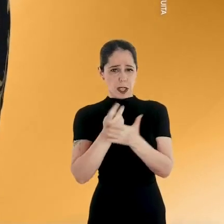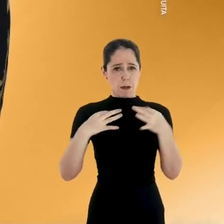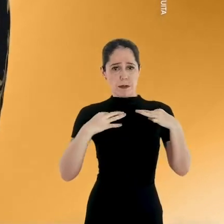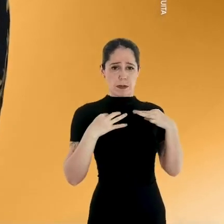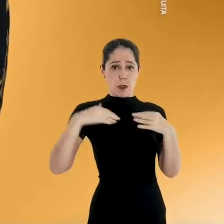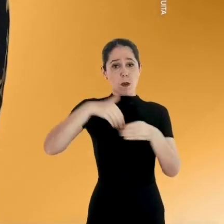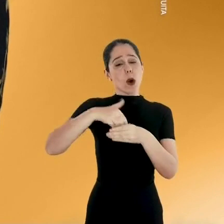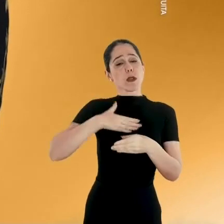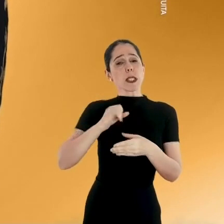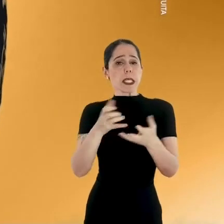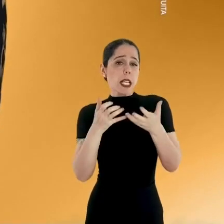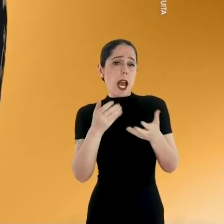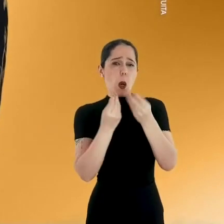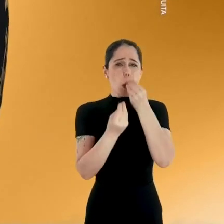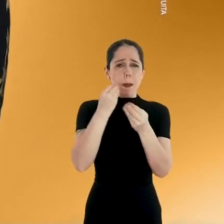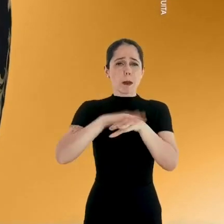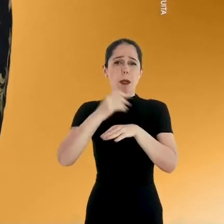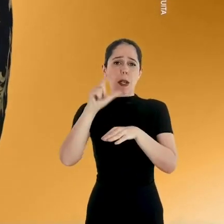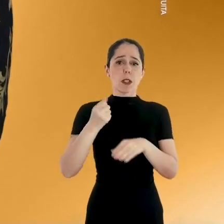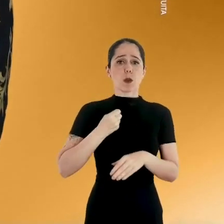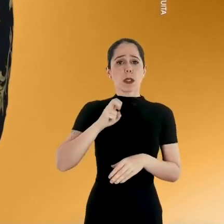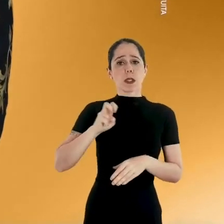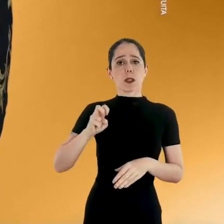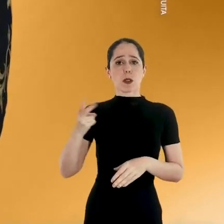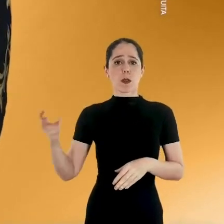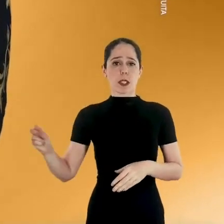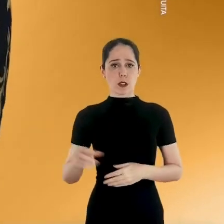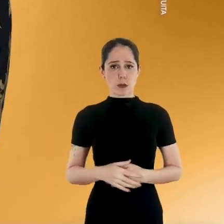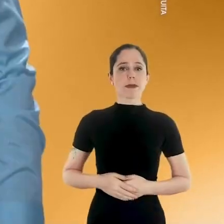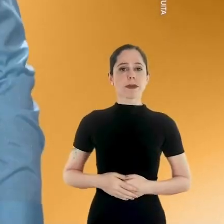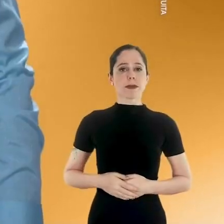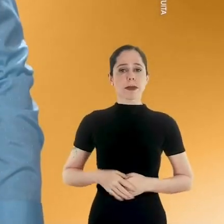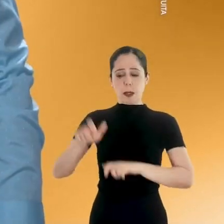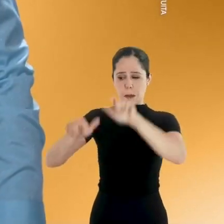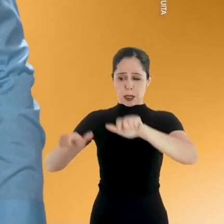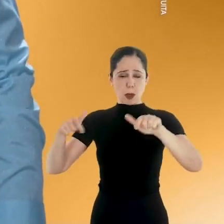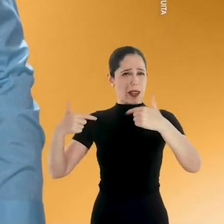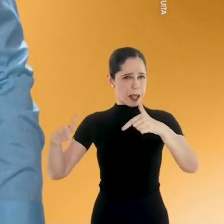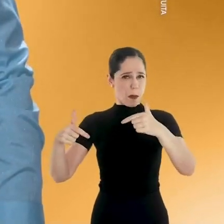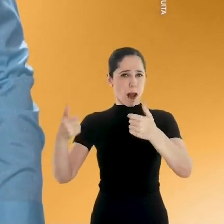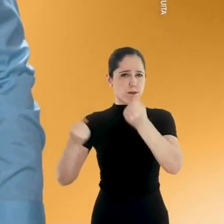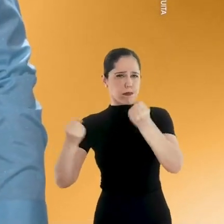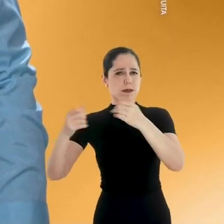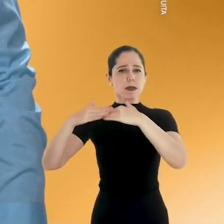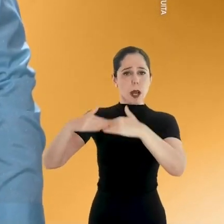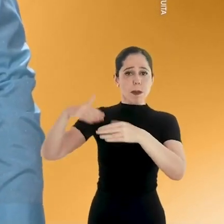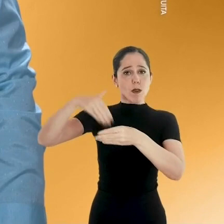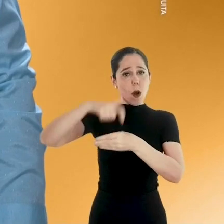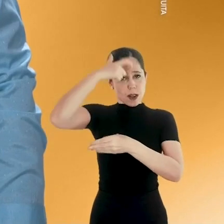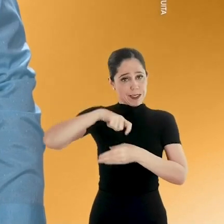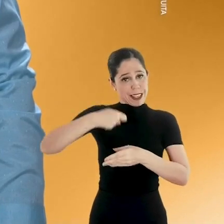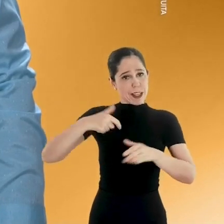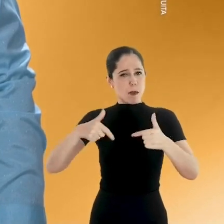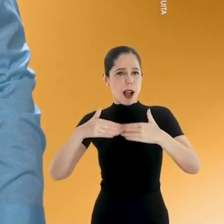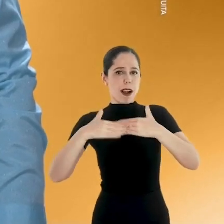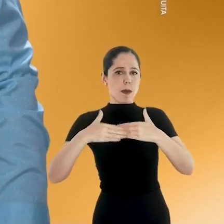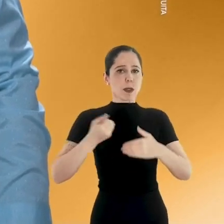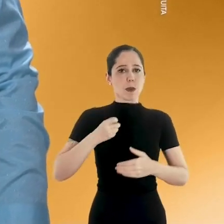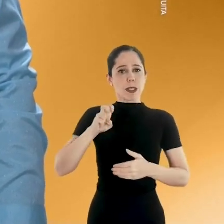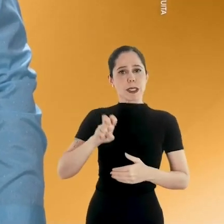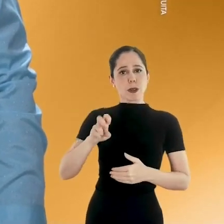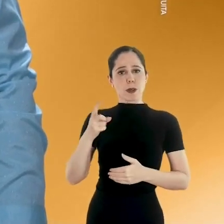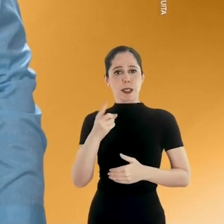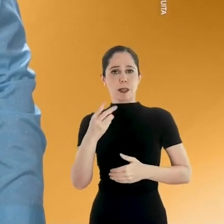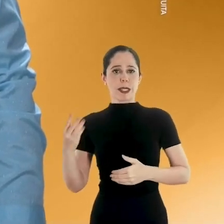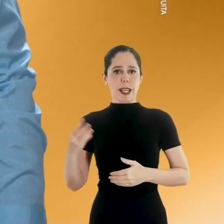Bruna, vote em mim para a comida mais barata, 55520. Caminhoneiro, votem caminhoneiro. 55113,